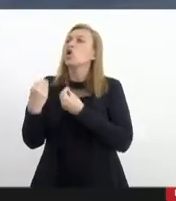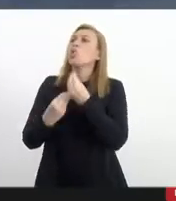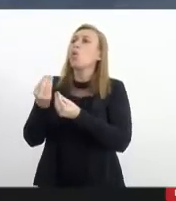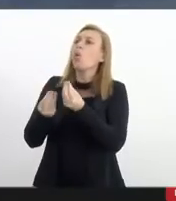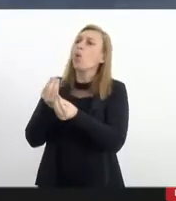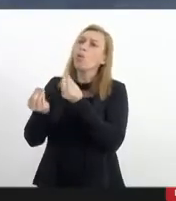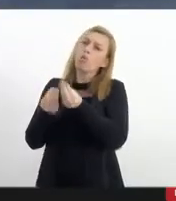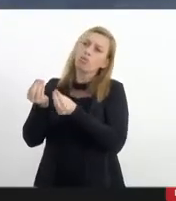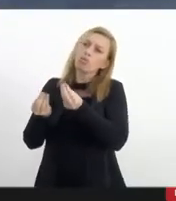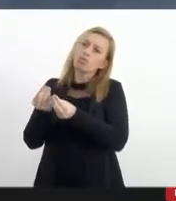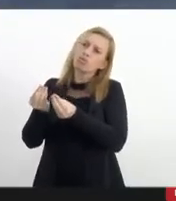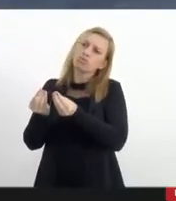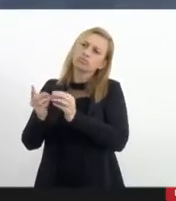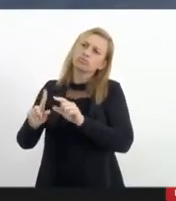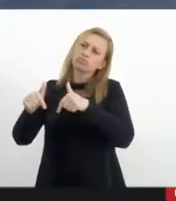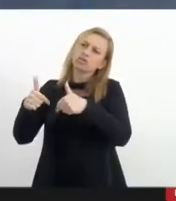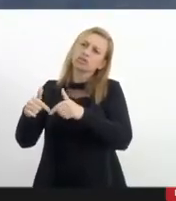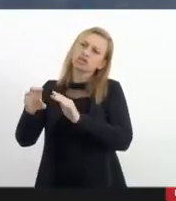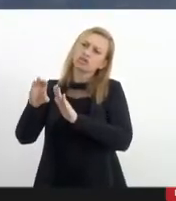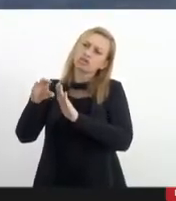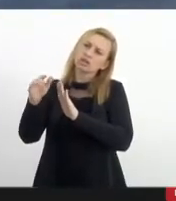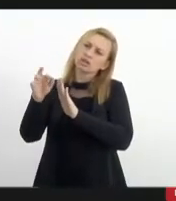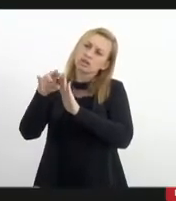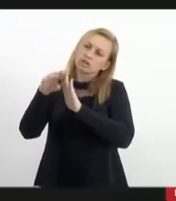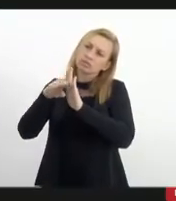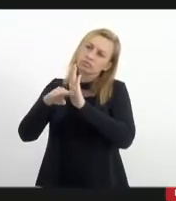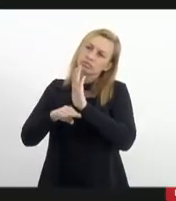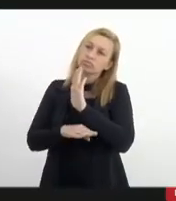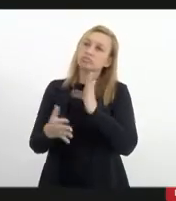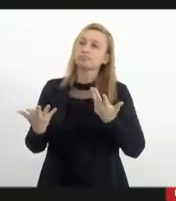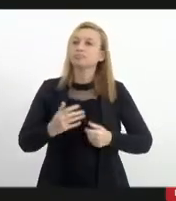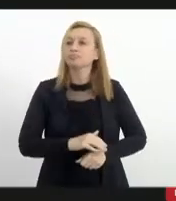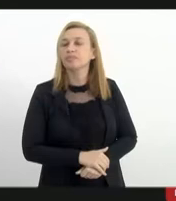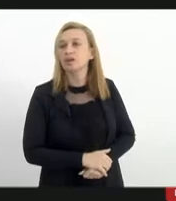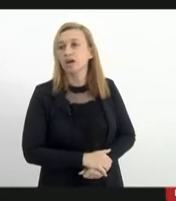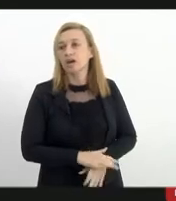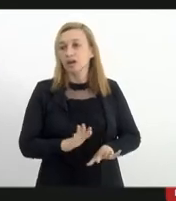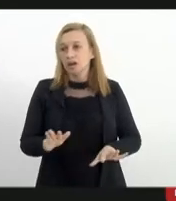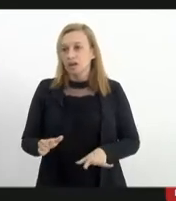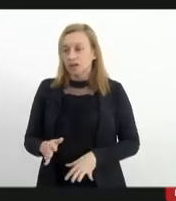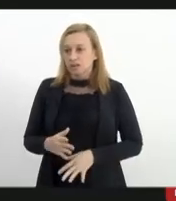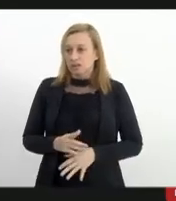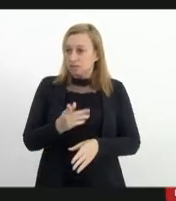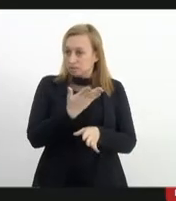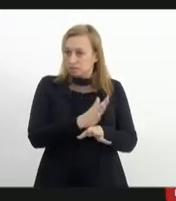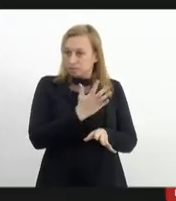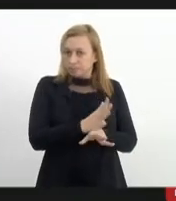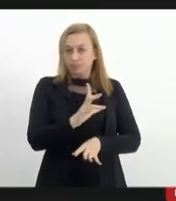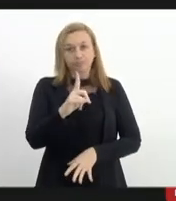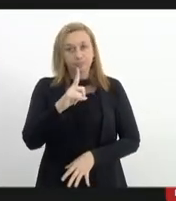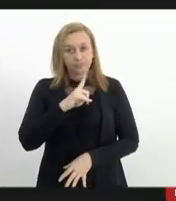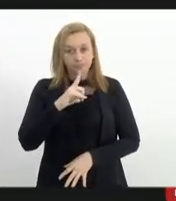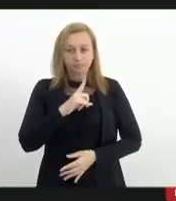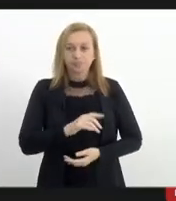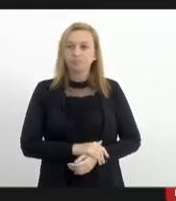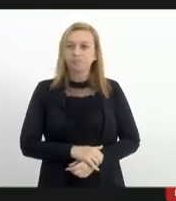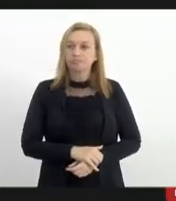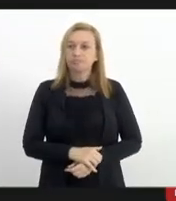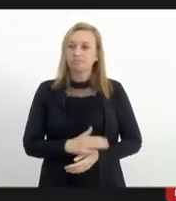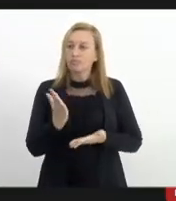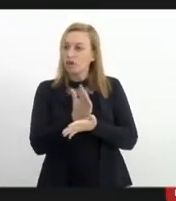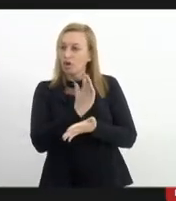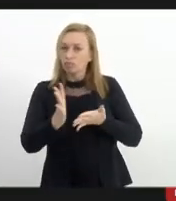funcionam as etapas entre esses conceitos. em termos práticos, a gente tem, diante de